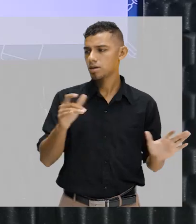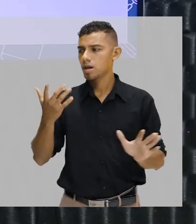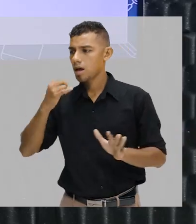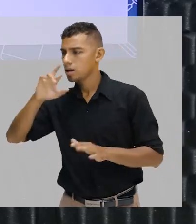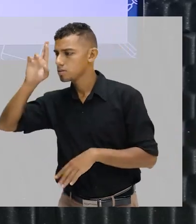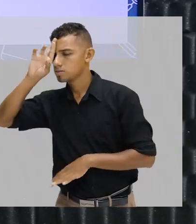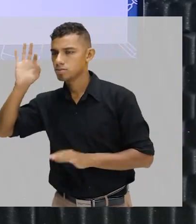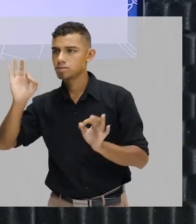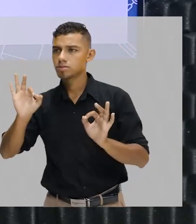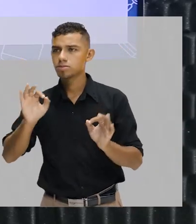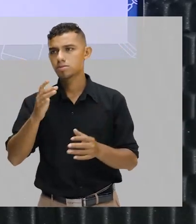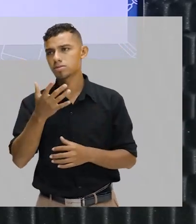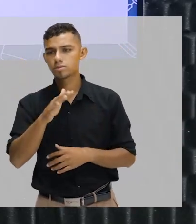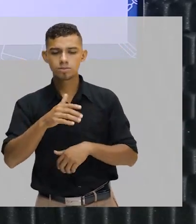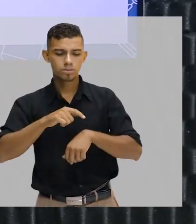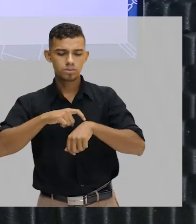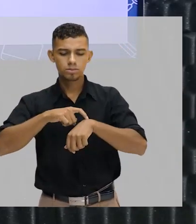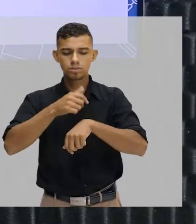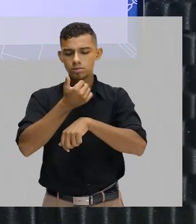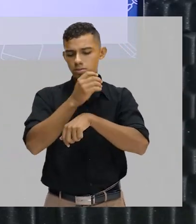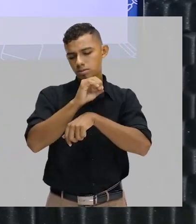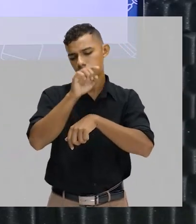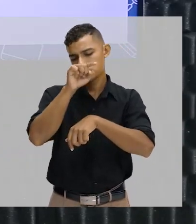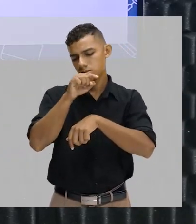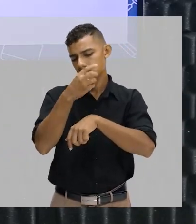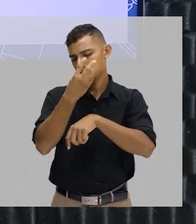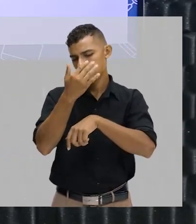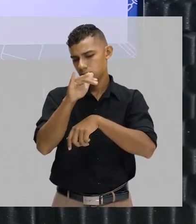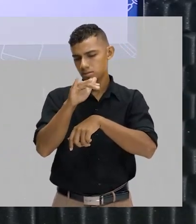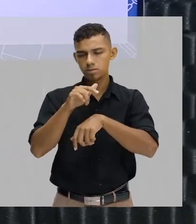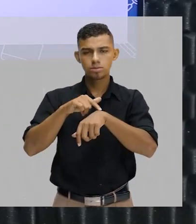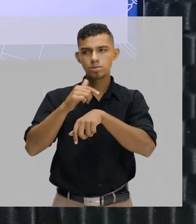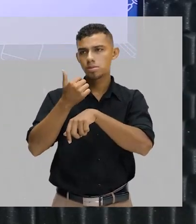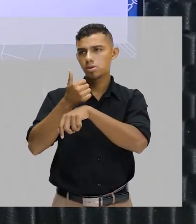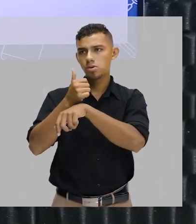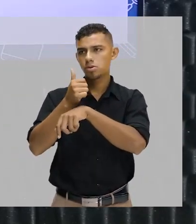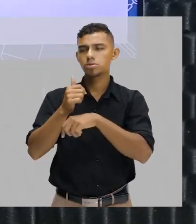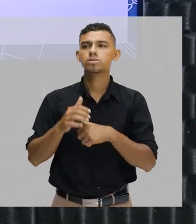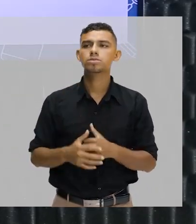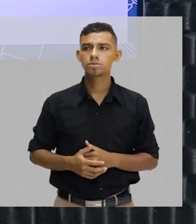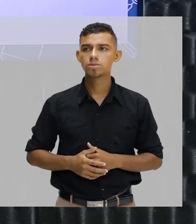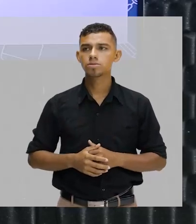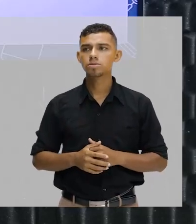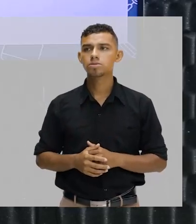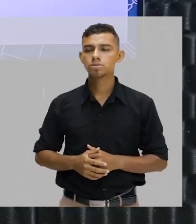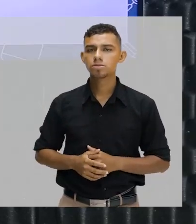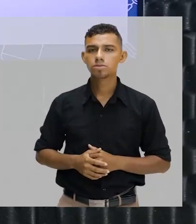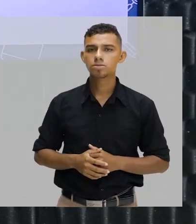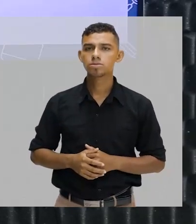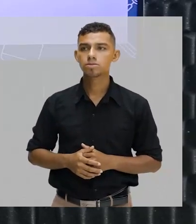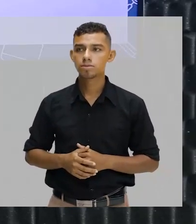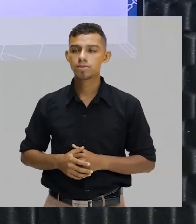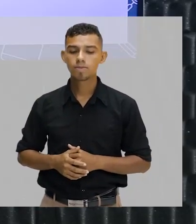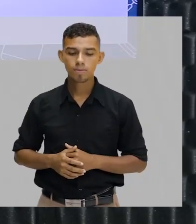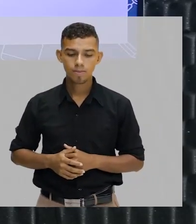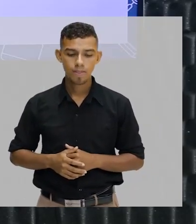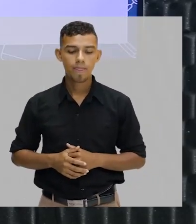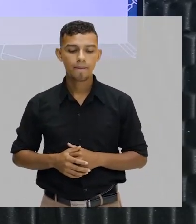na hora do almoço. É por volta de 10h30, 11h da manhã. É café da manhã um pouco mais reforçado. Bom,